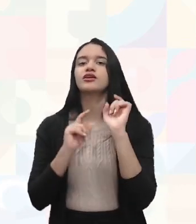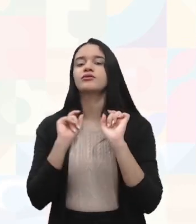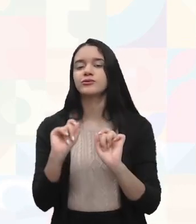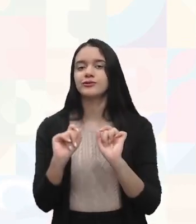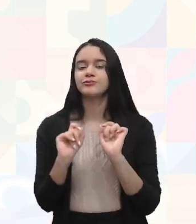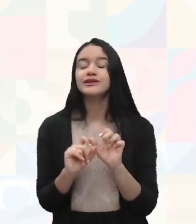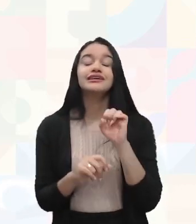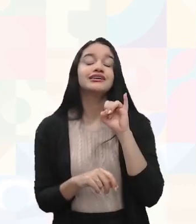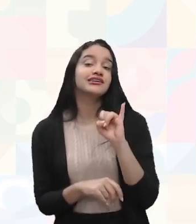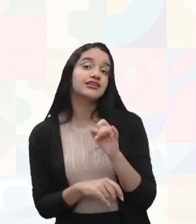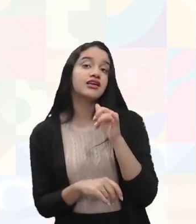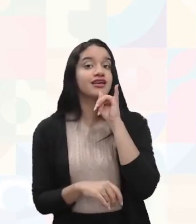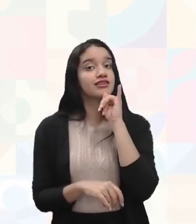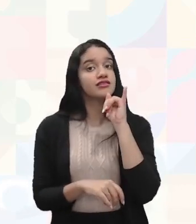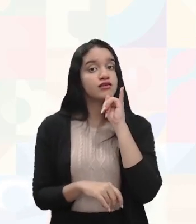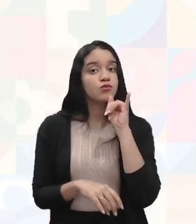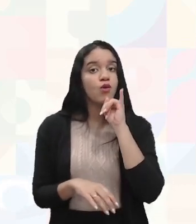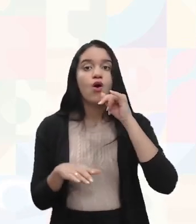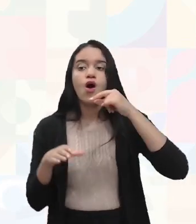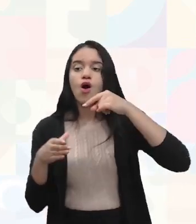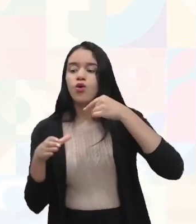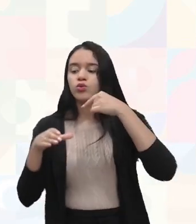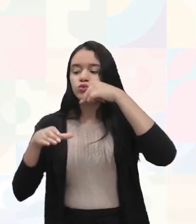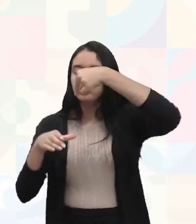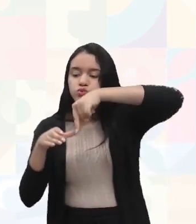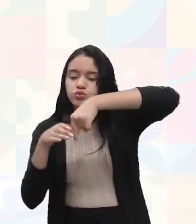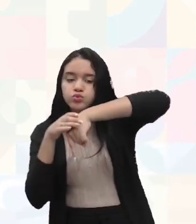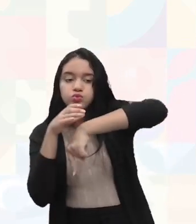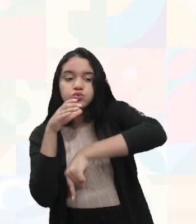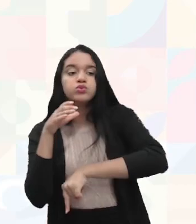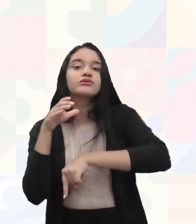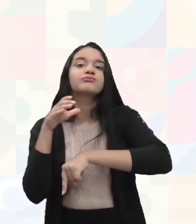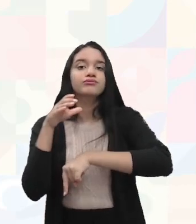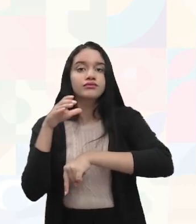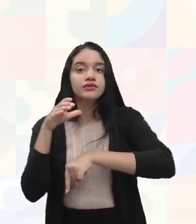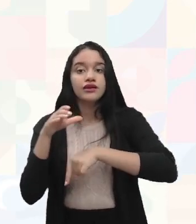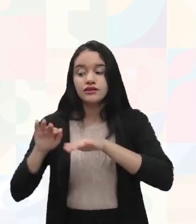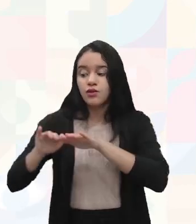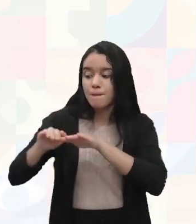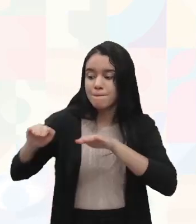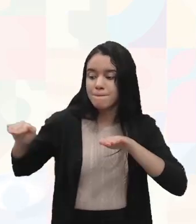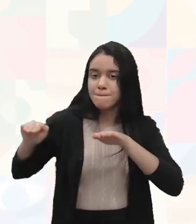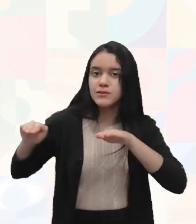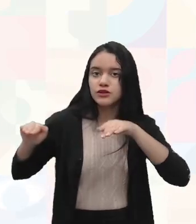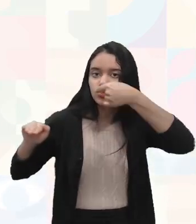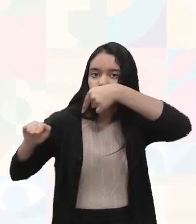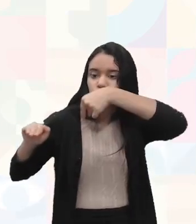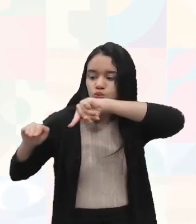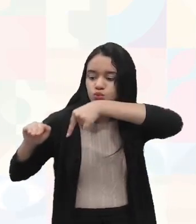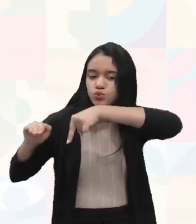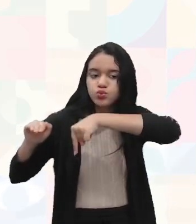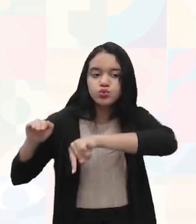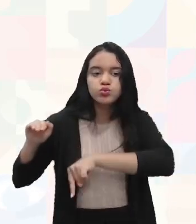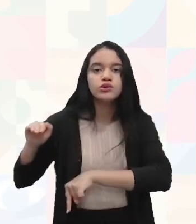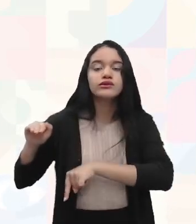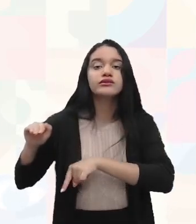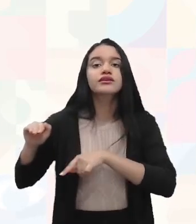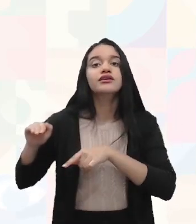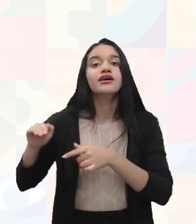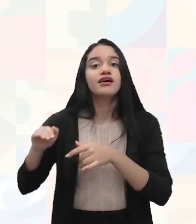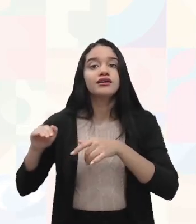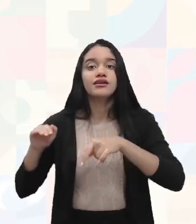e se eu estiver numa escavação? Bom, então o piso inferior é lá embaixo da escavação. Então, se eu estiver